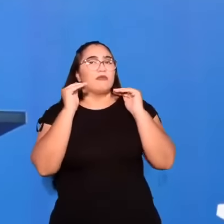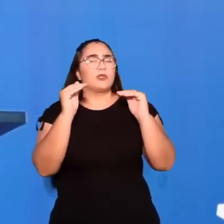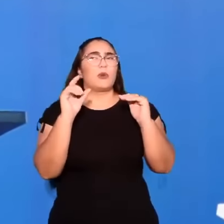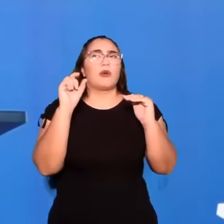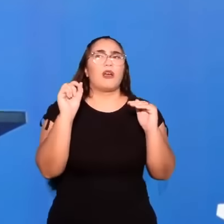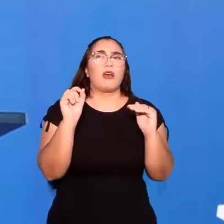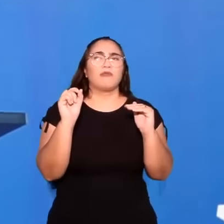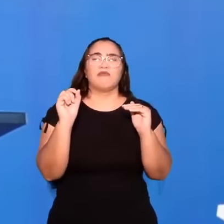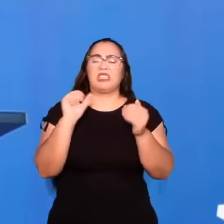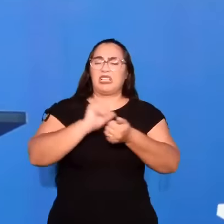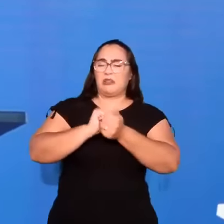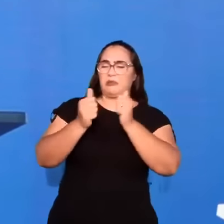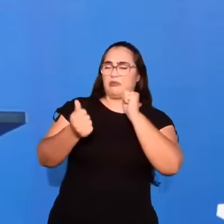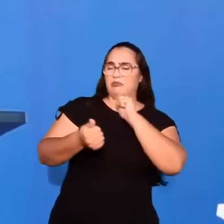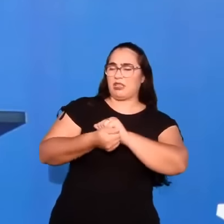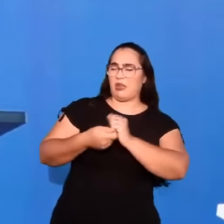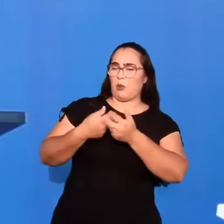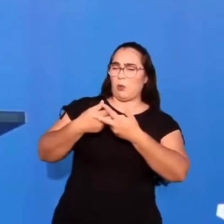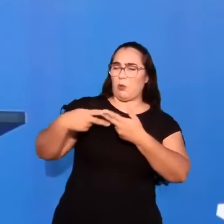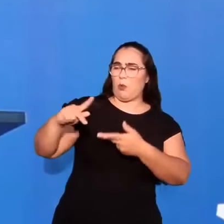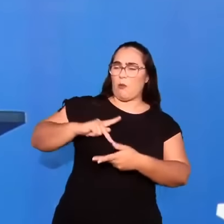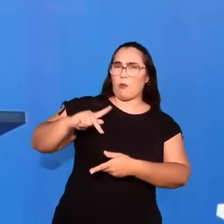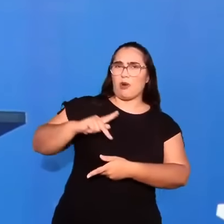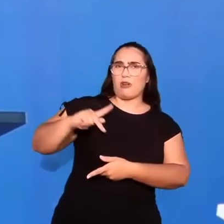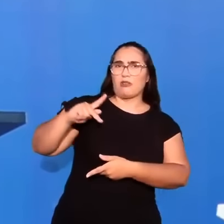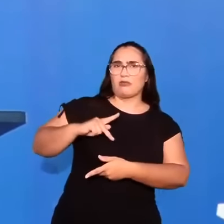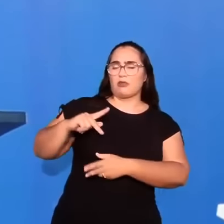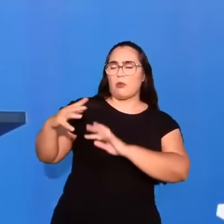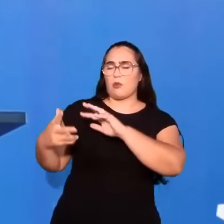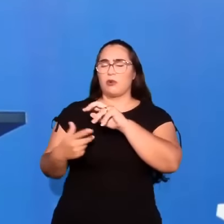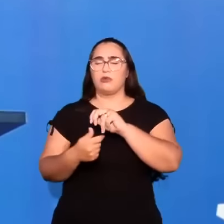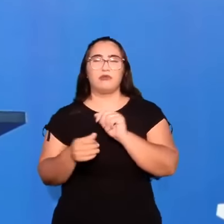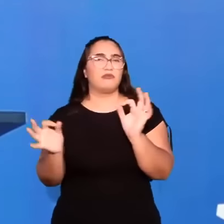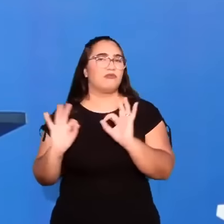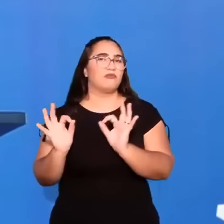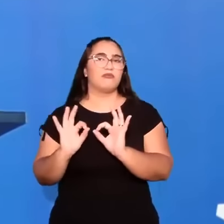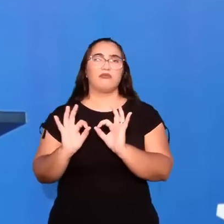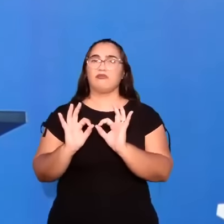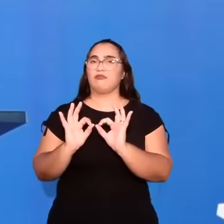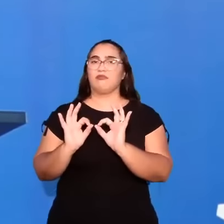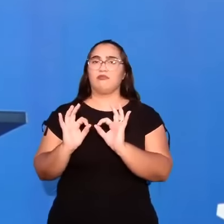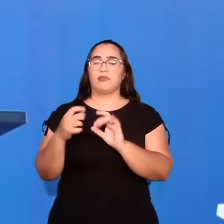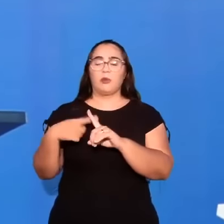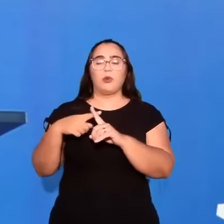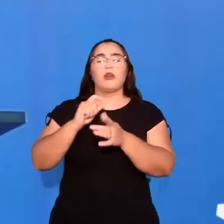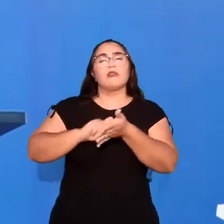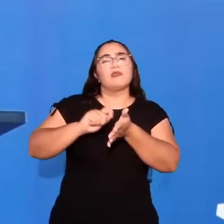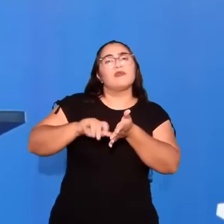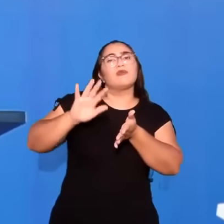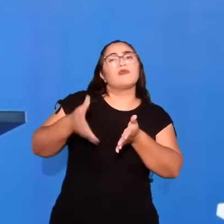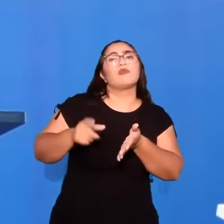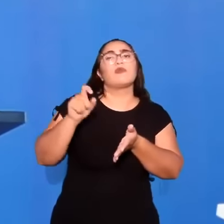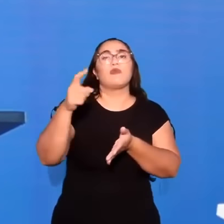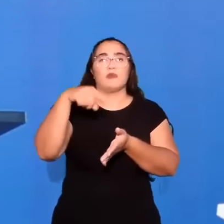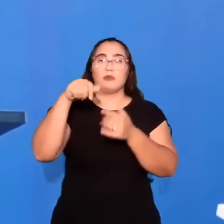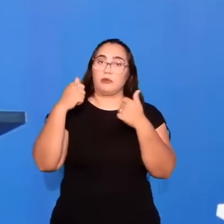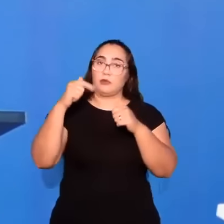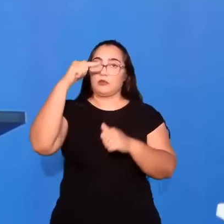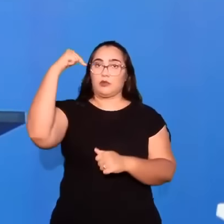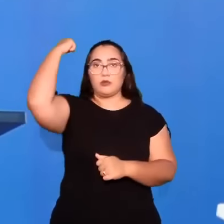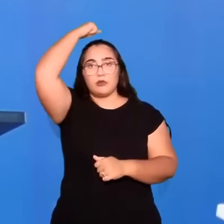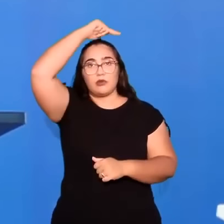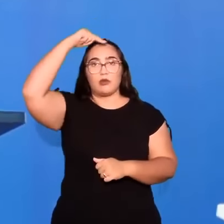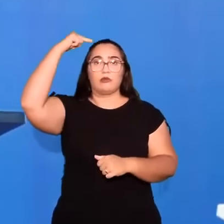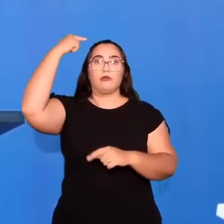vos amoldeis as paixões que tineis anteriormente na vossa ignorância. Porque escrito está. Sete santos.